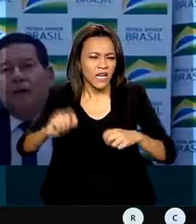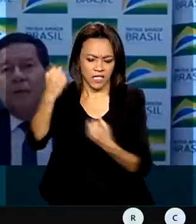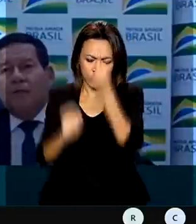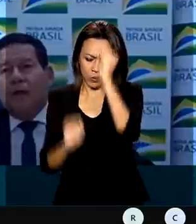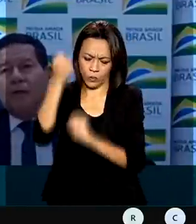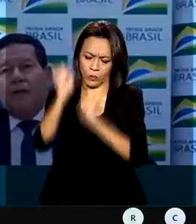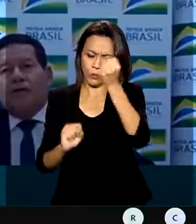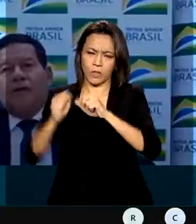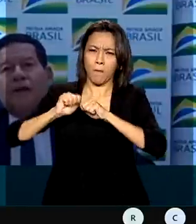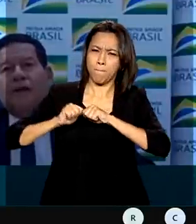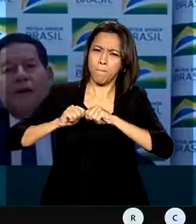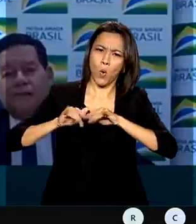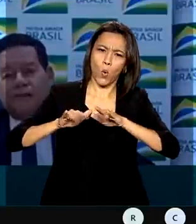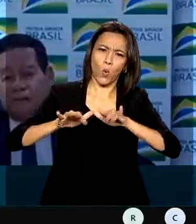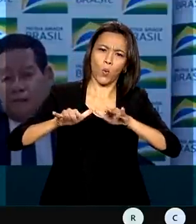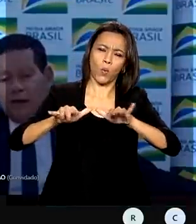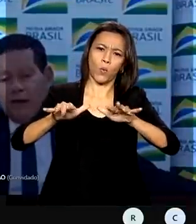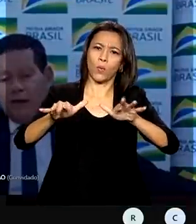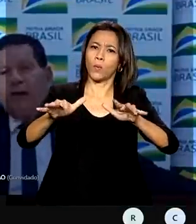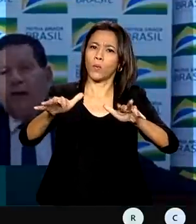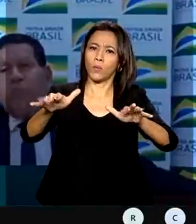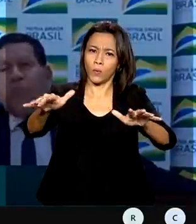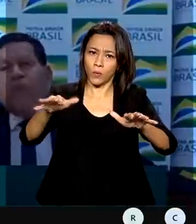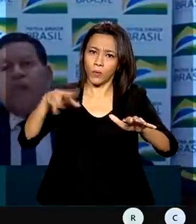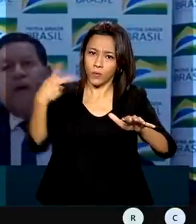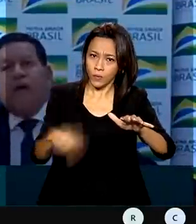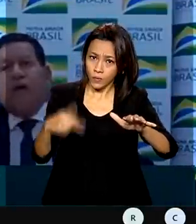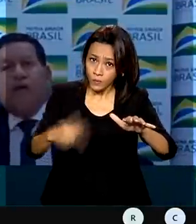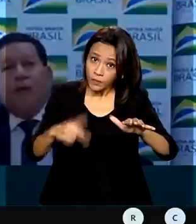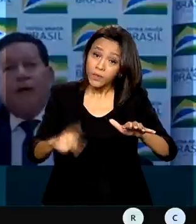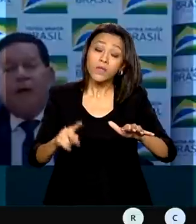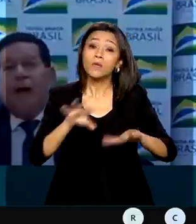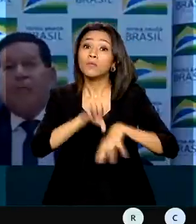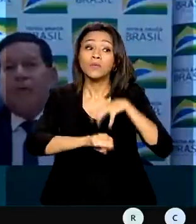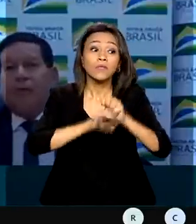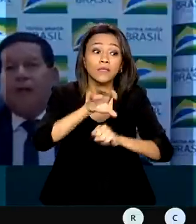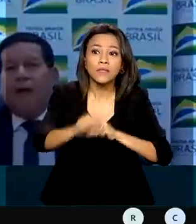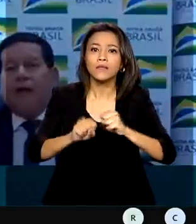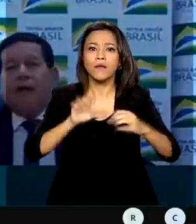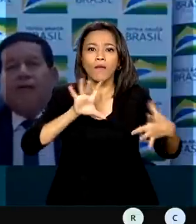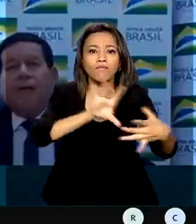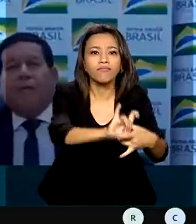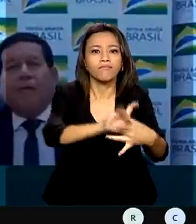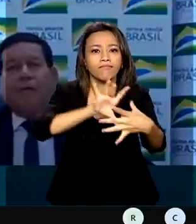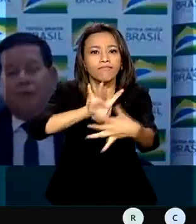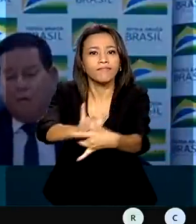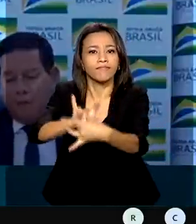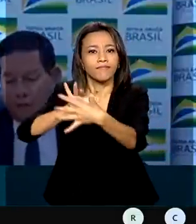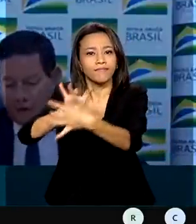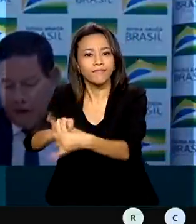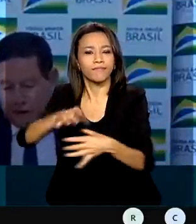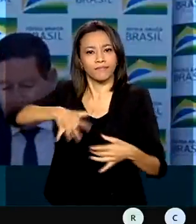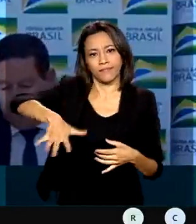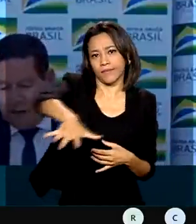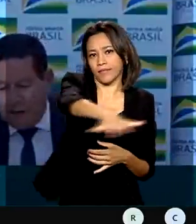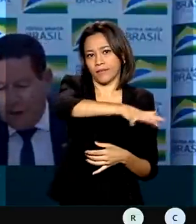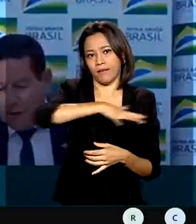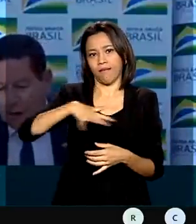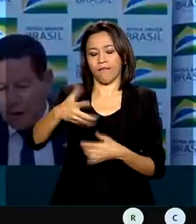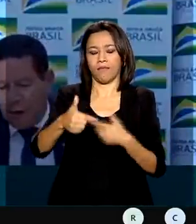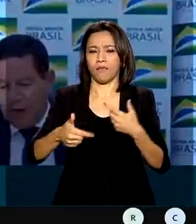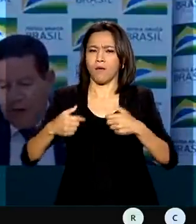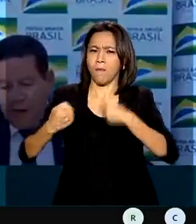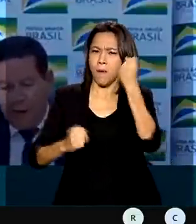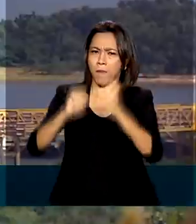expandirmos as nossas atividades industriais, buscando nos integrarmos às cadeias da biodiversidade